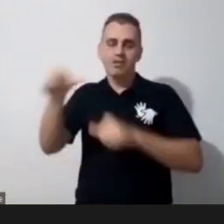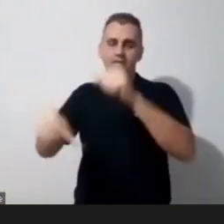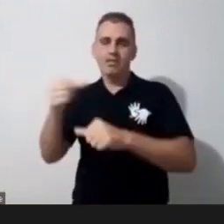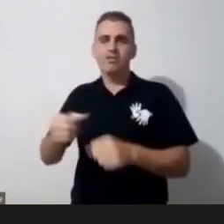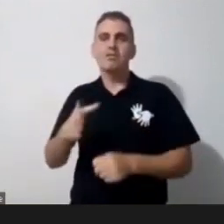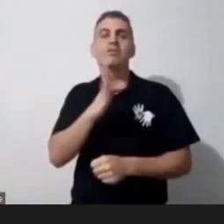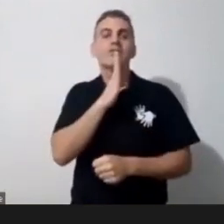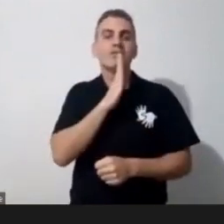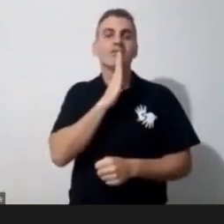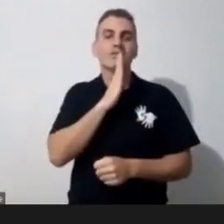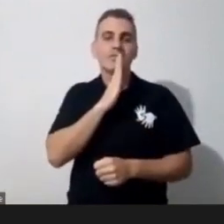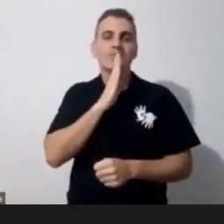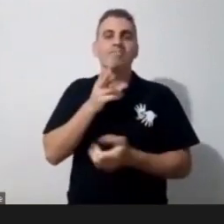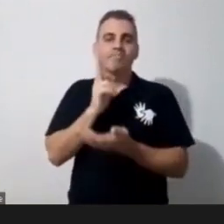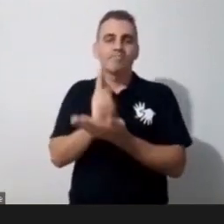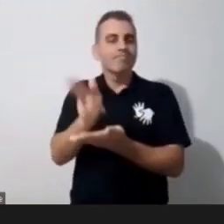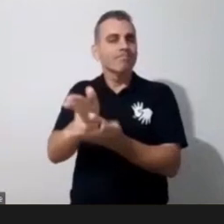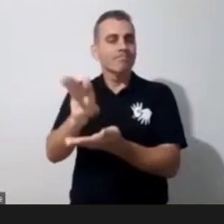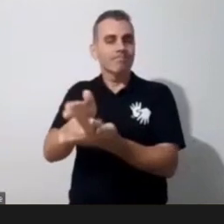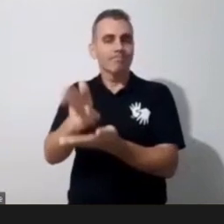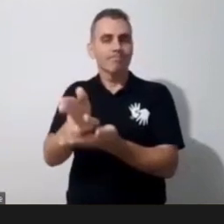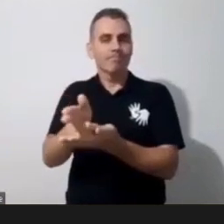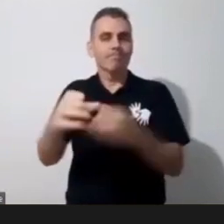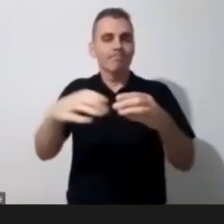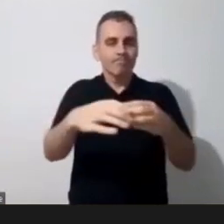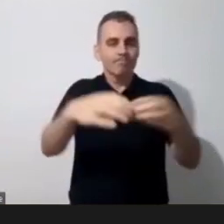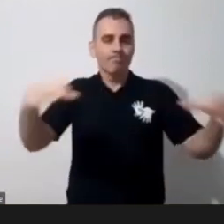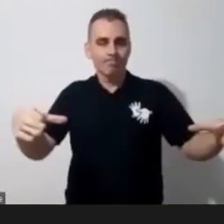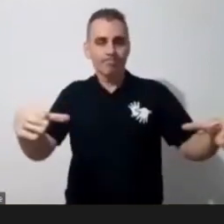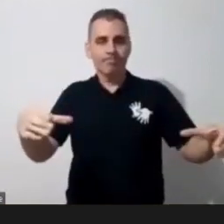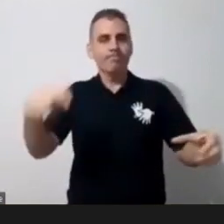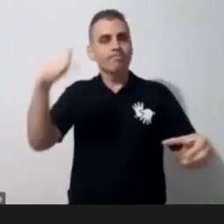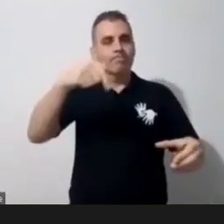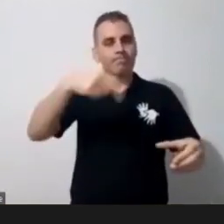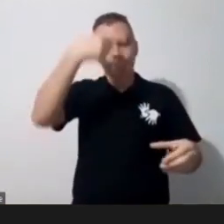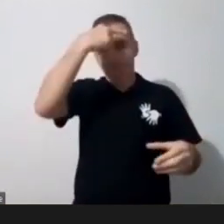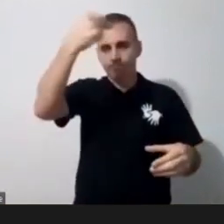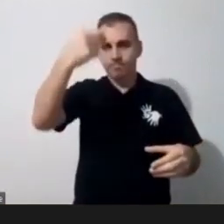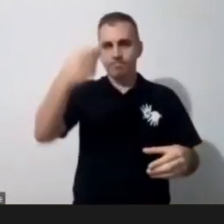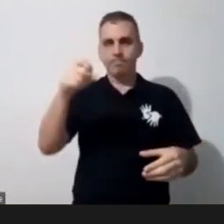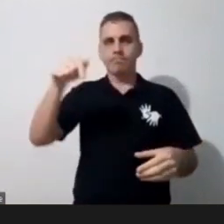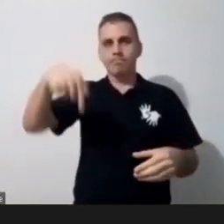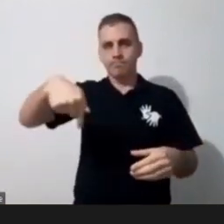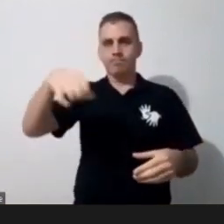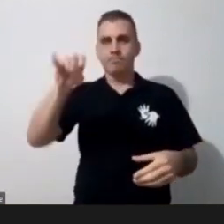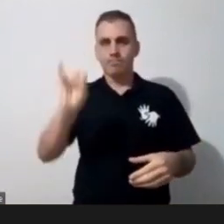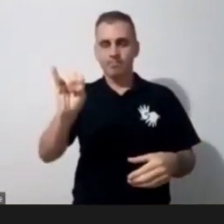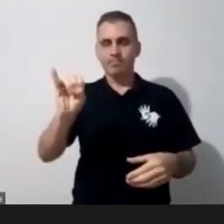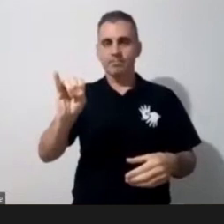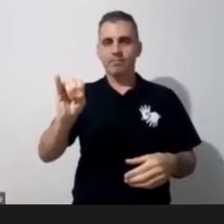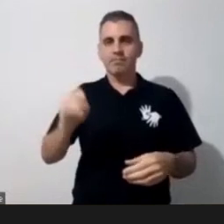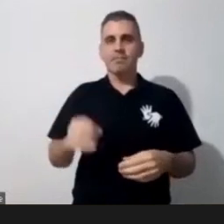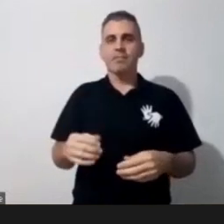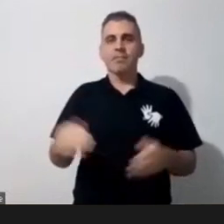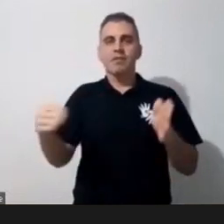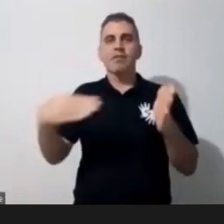terão um espaço aberto dentro da nossa instituição e até a próxima oportunidade. Muito